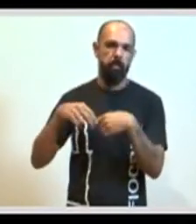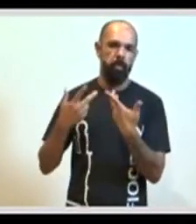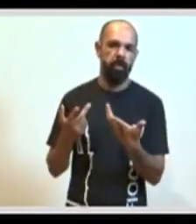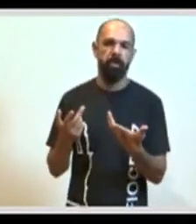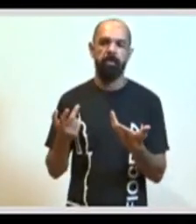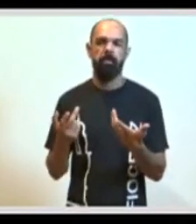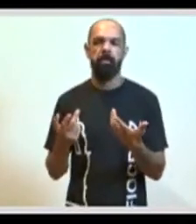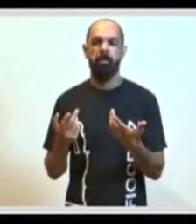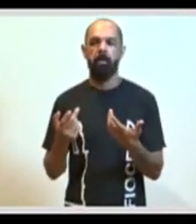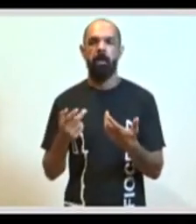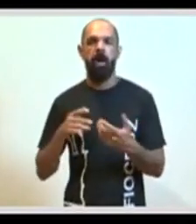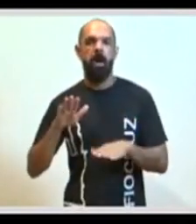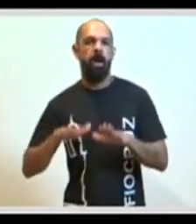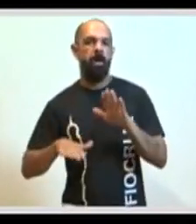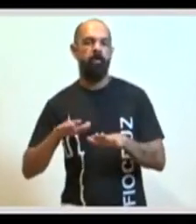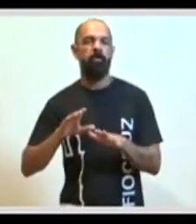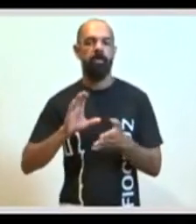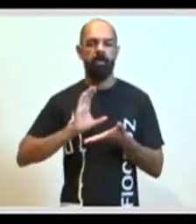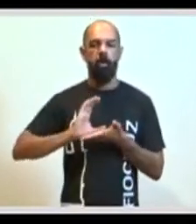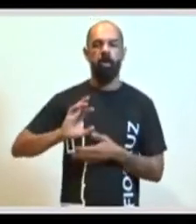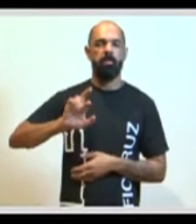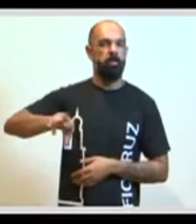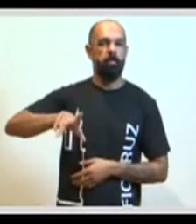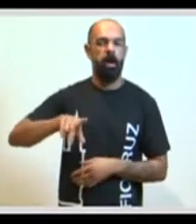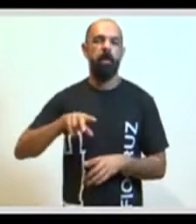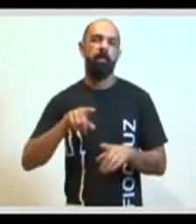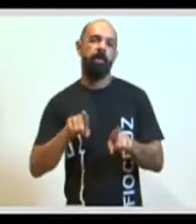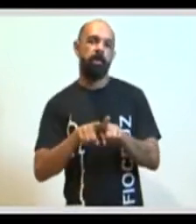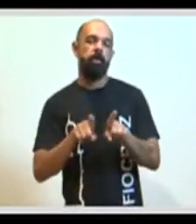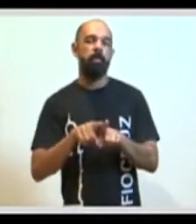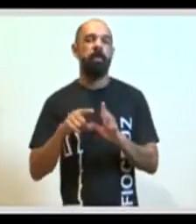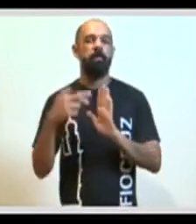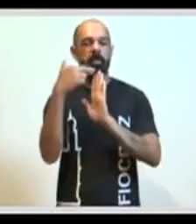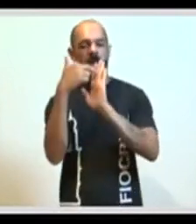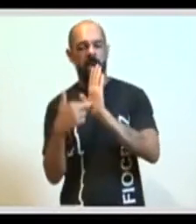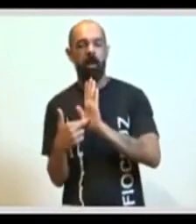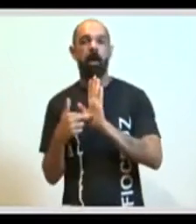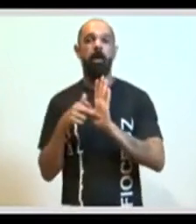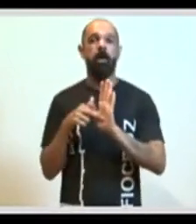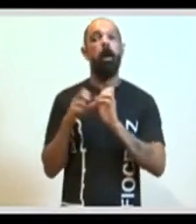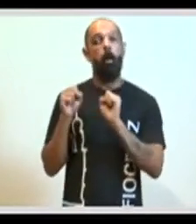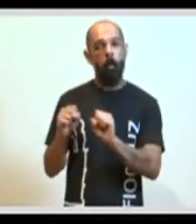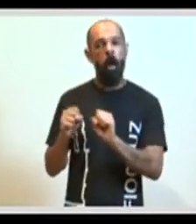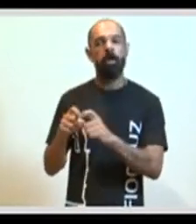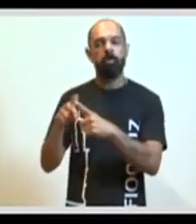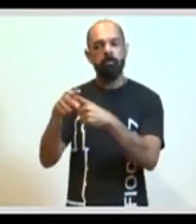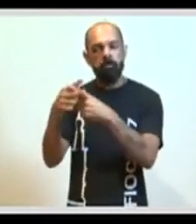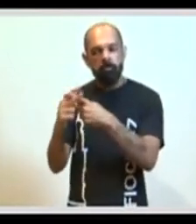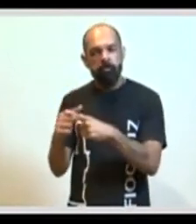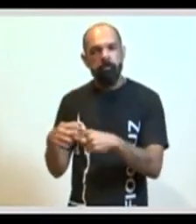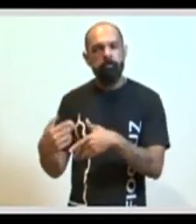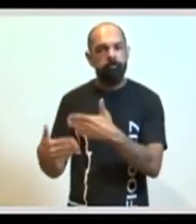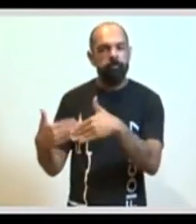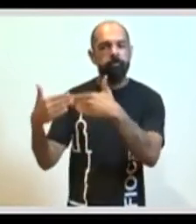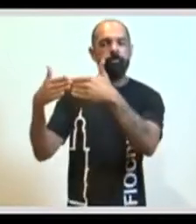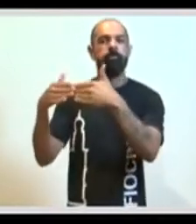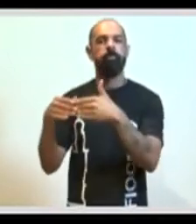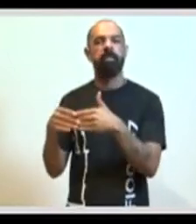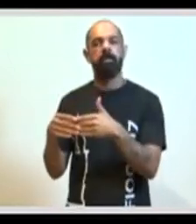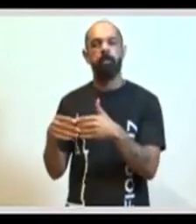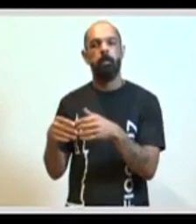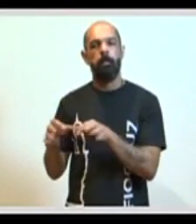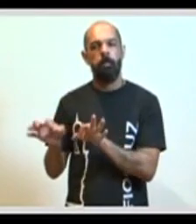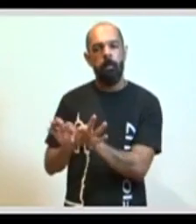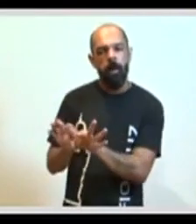só por questões orçamentárias, mas por questões de requisito, e que poderão ser aprimorados ao longo do tempo, trabalhados